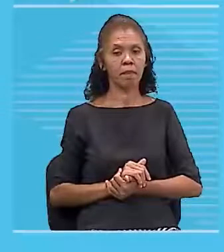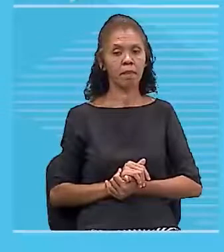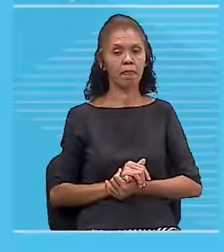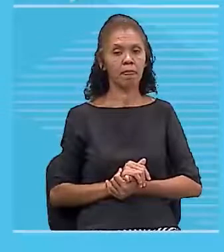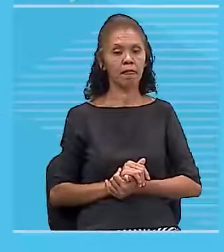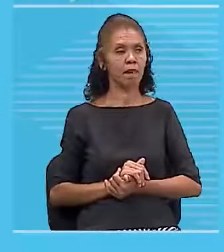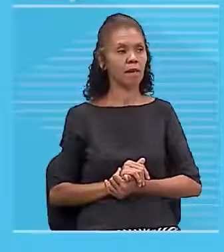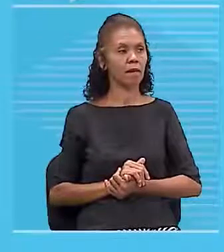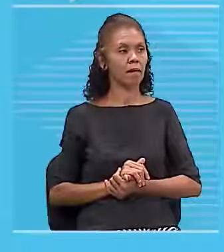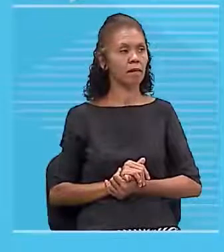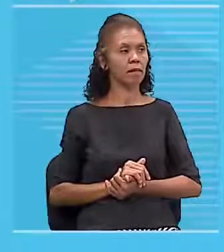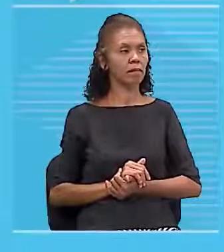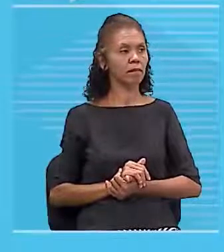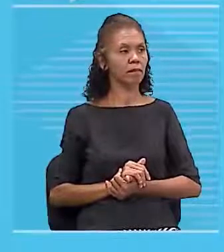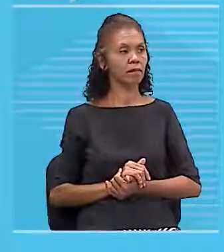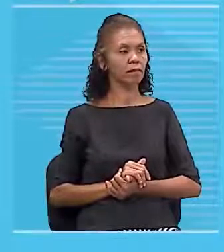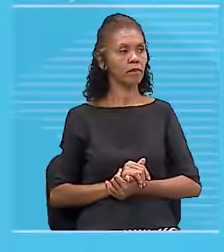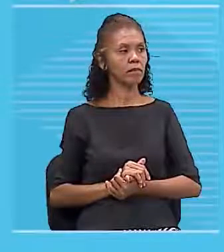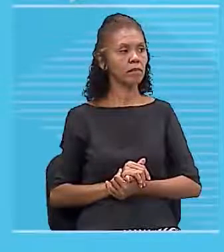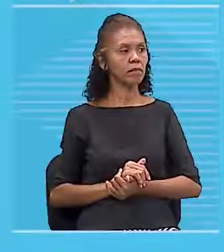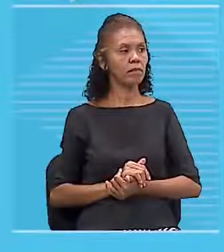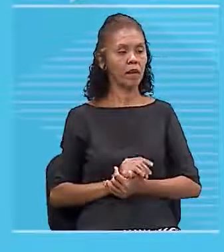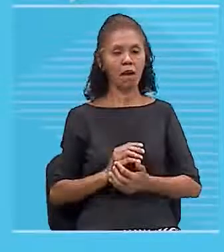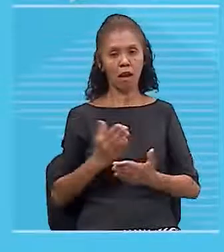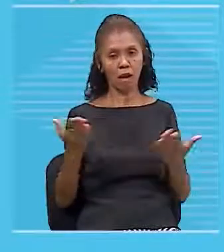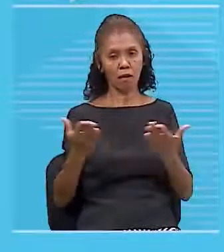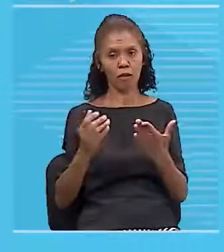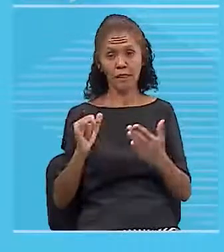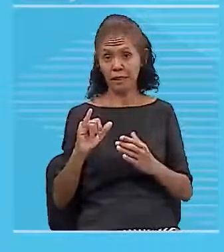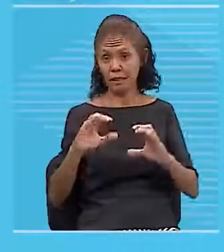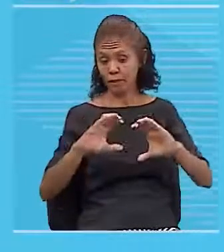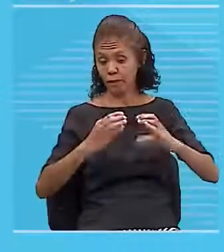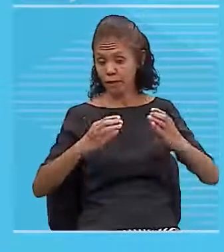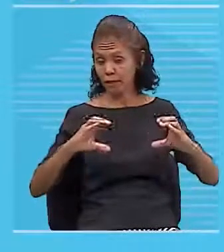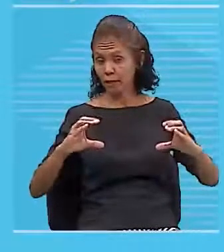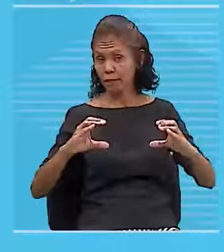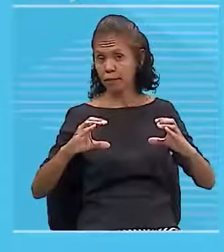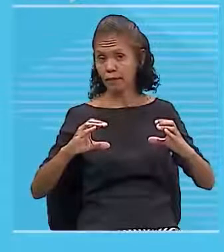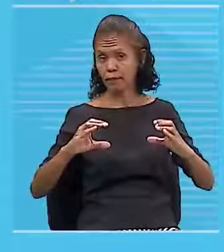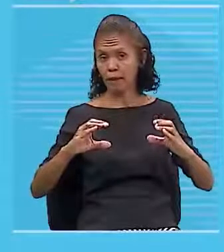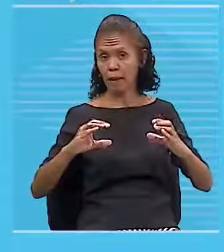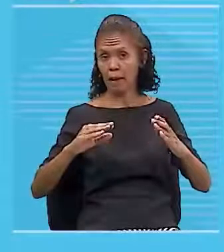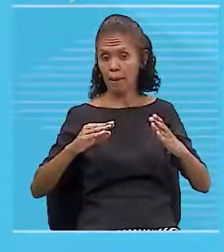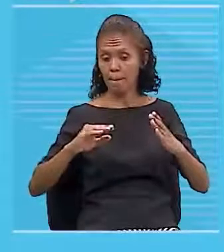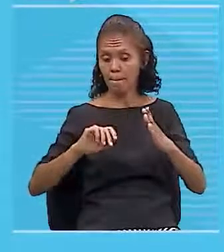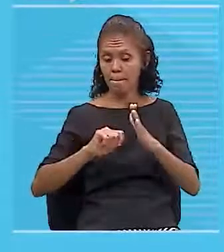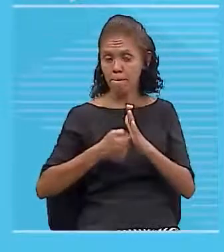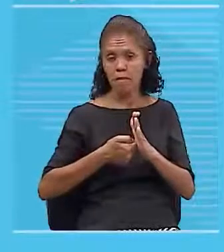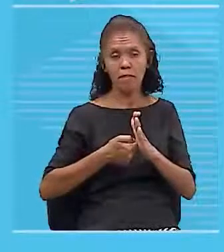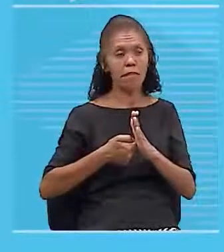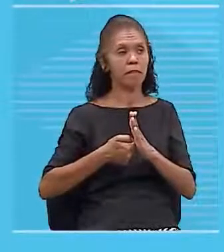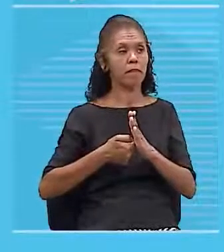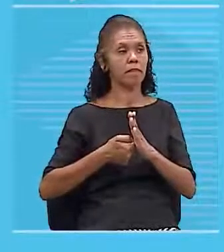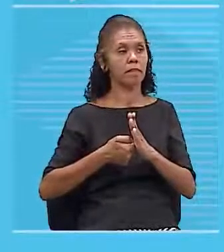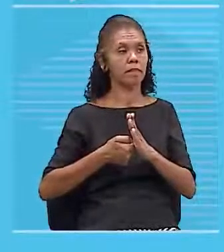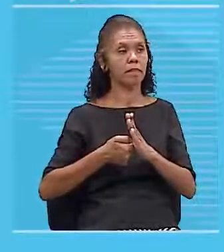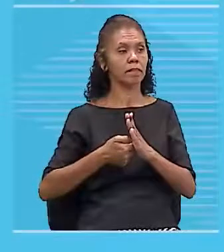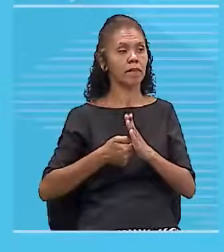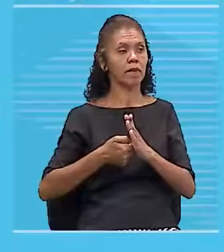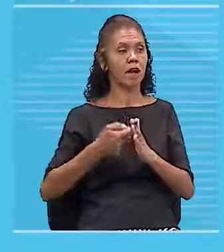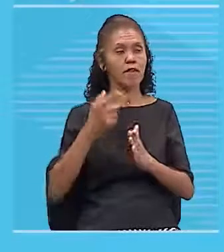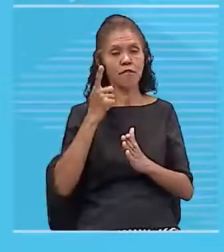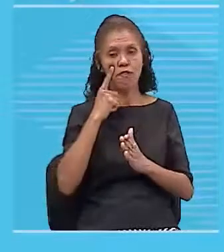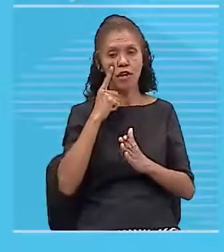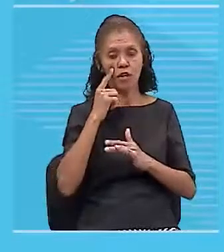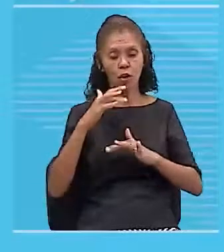eu vou fechar esse circuito, quando eu acabo fechando esse circuito, olha a chavezinha